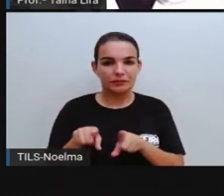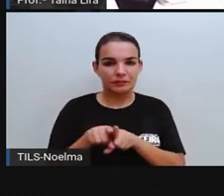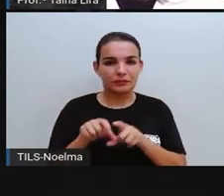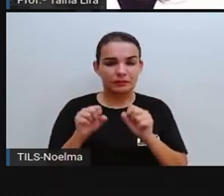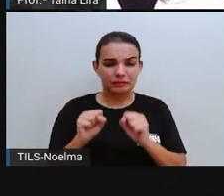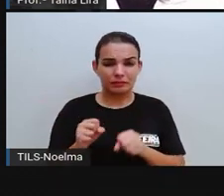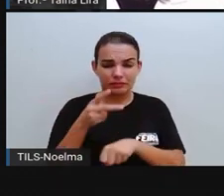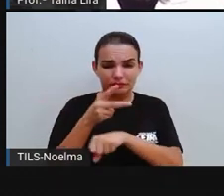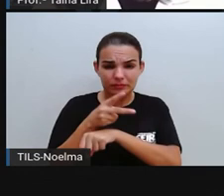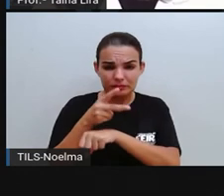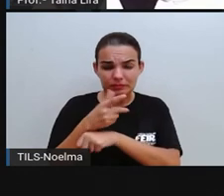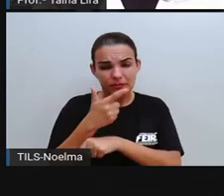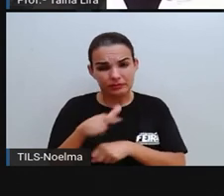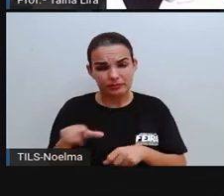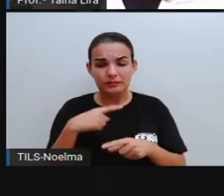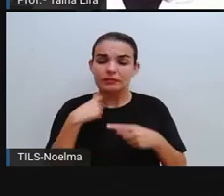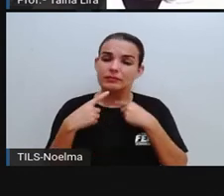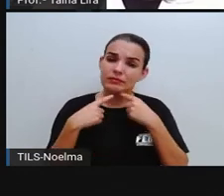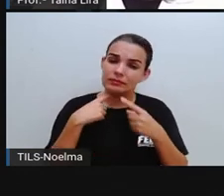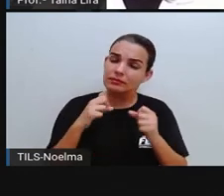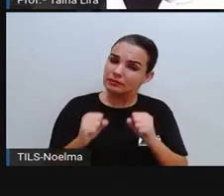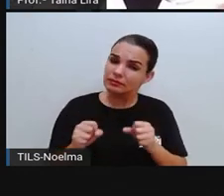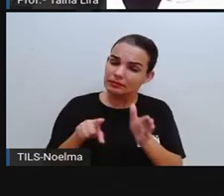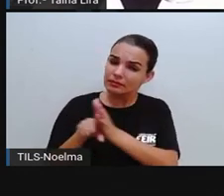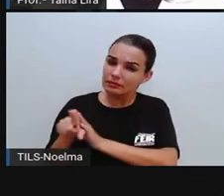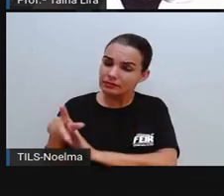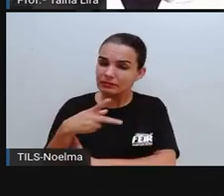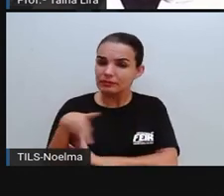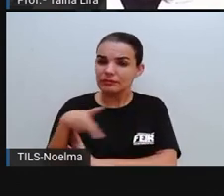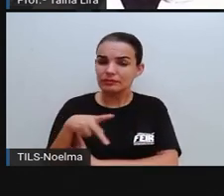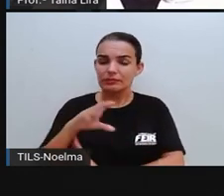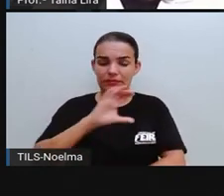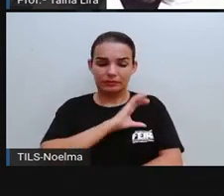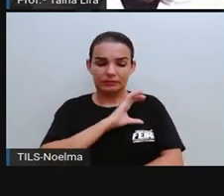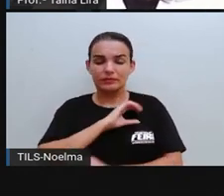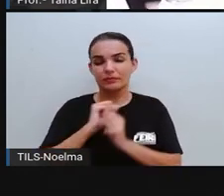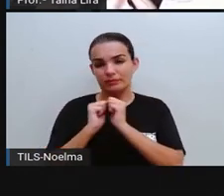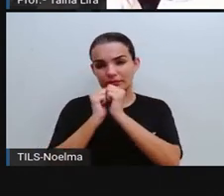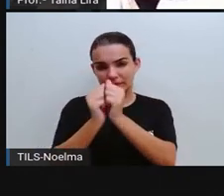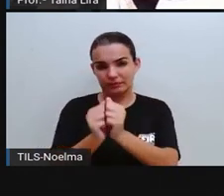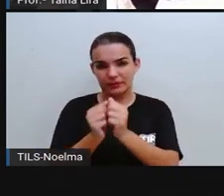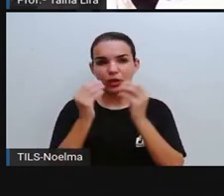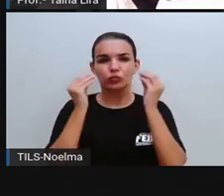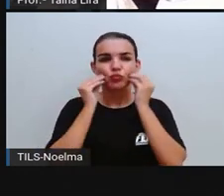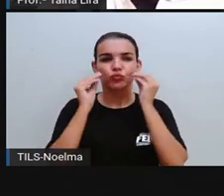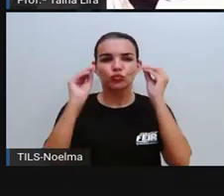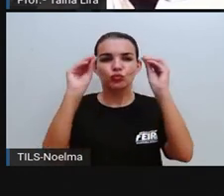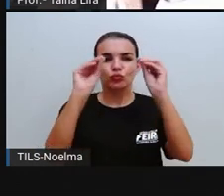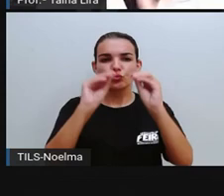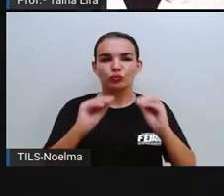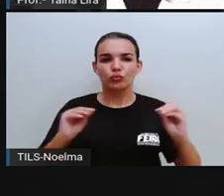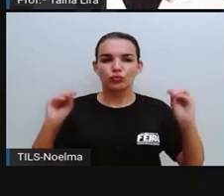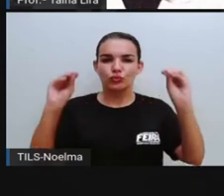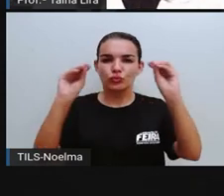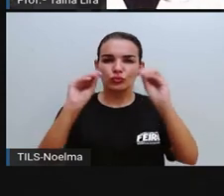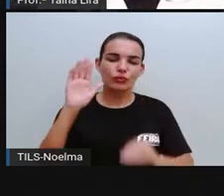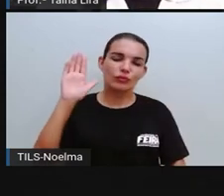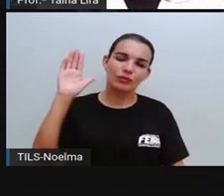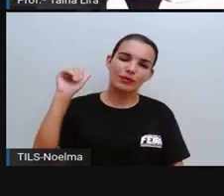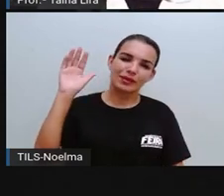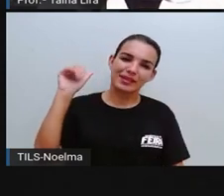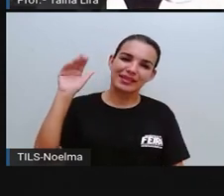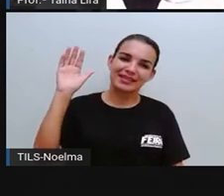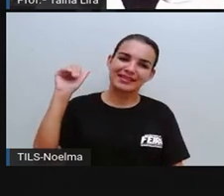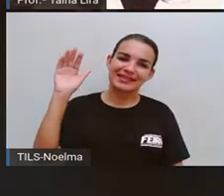ou tirar dúvida com o seu professor na escola e com os coleguinhas, tá bom? Um beijo, segundo ano, até a próxima aula.